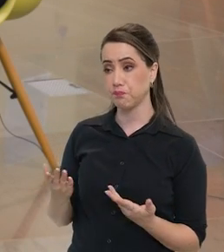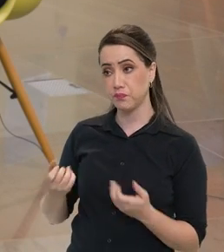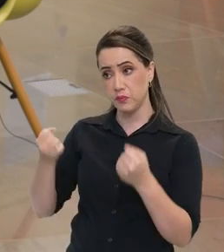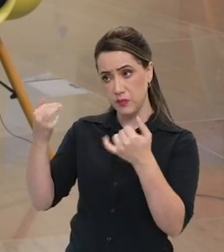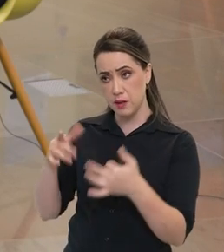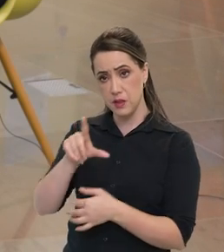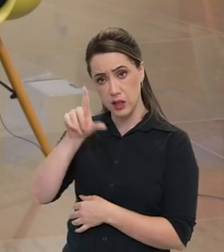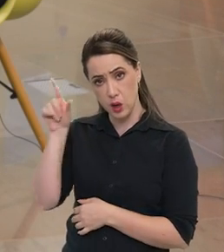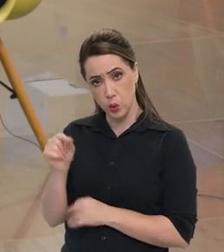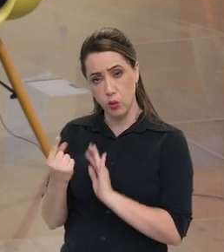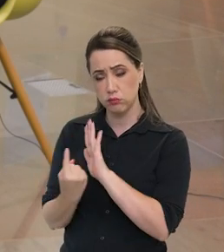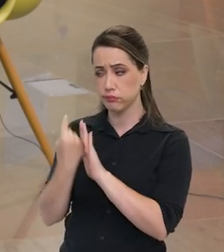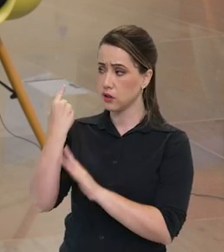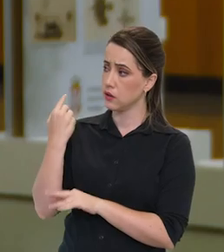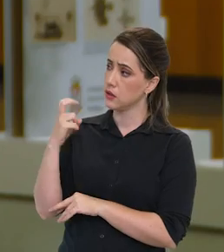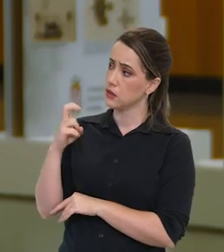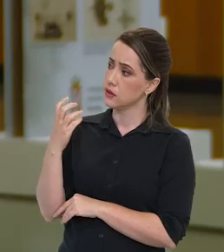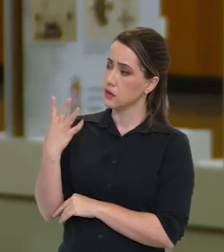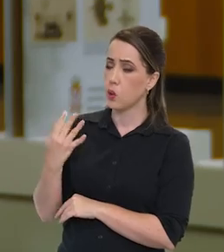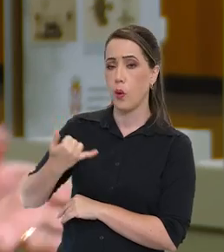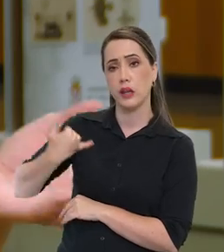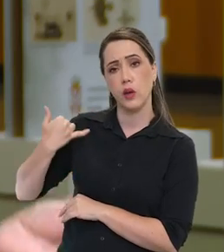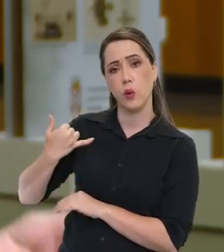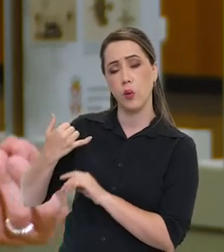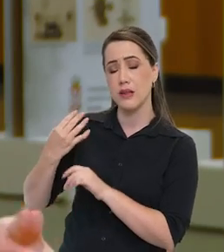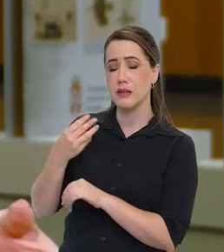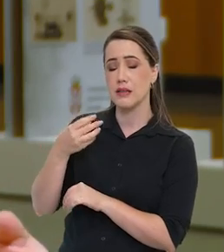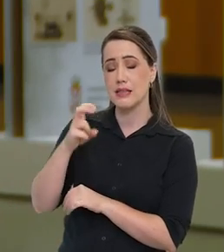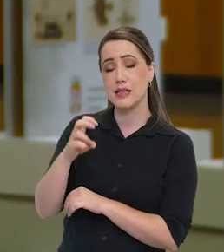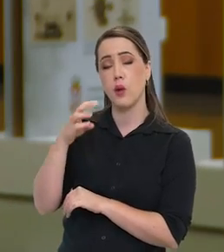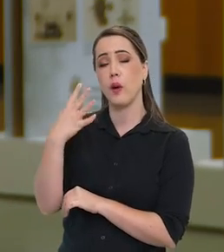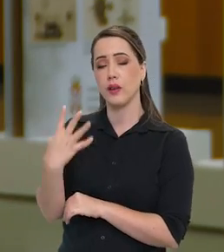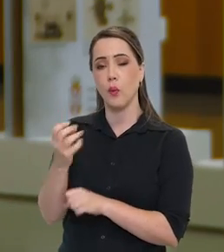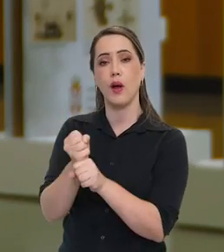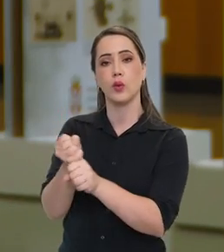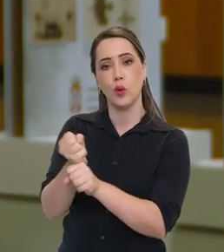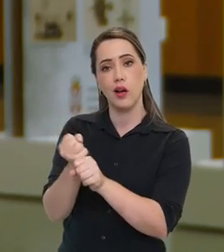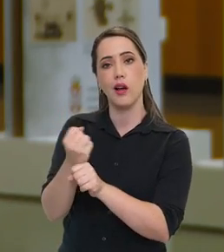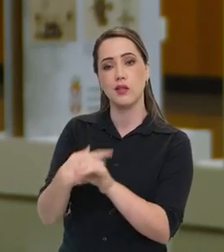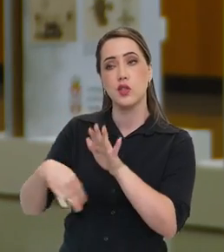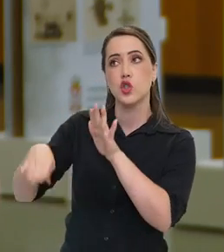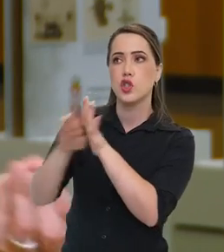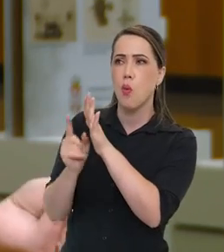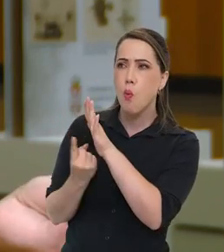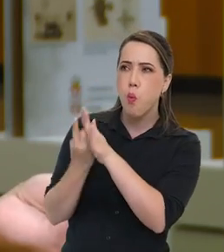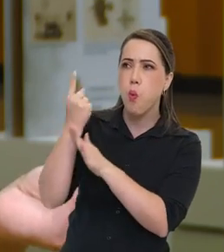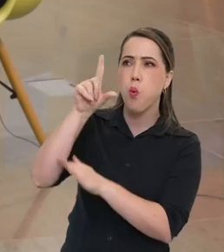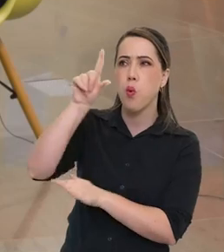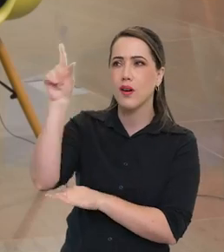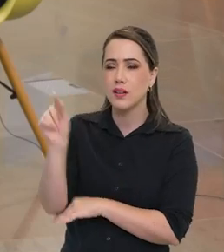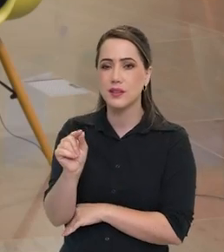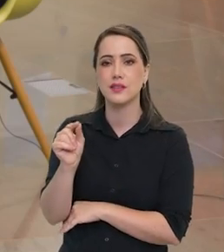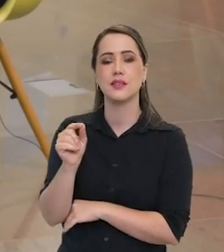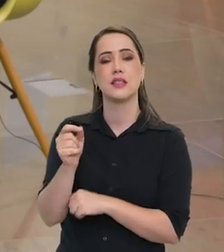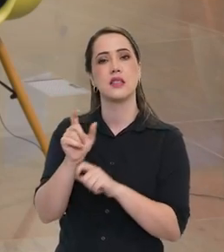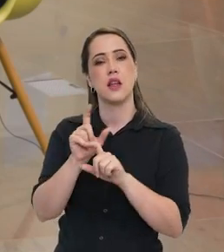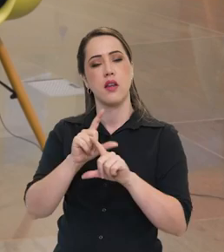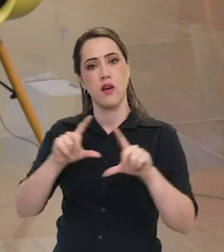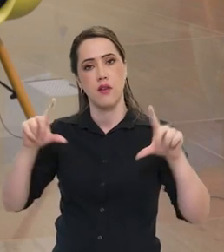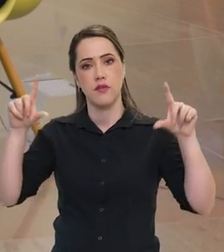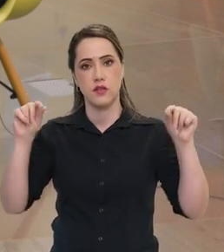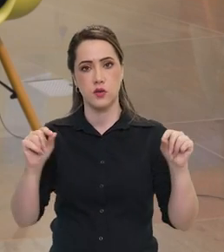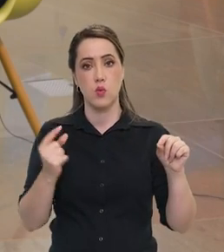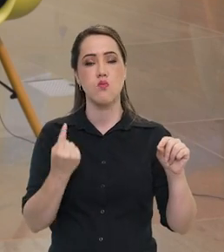54 anos, nós tivemos a primeira missão chegando na Lua e lá teve a célebre frase, que